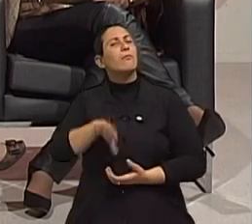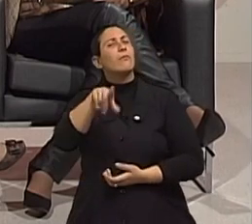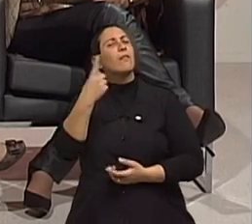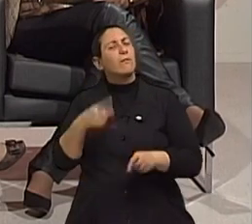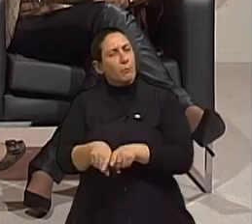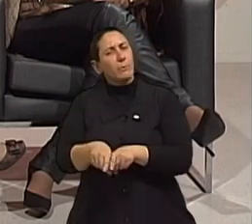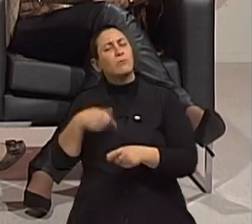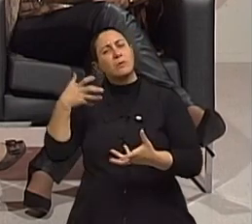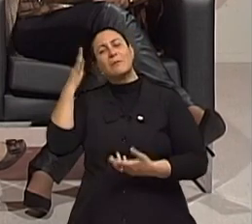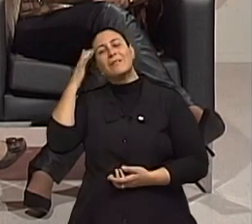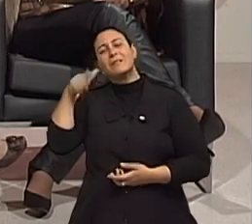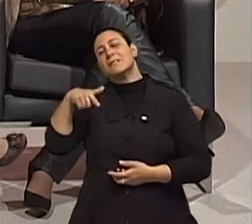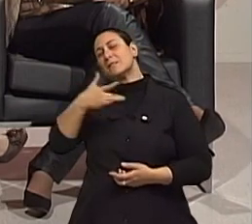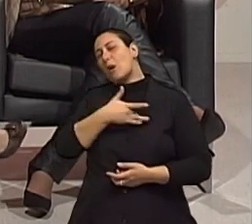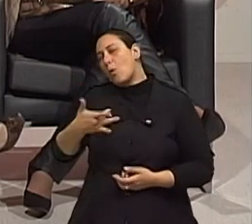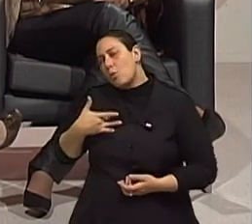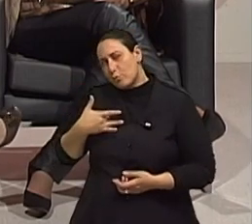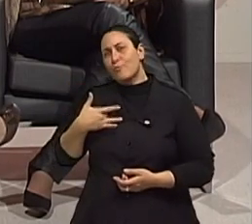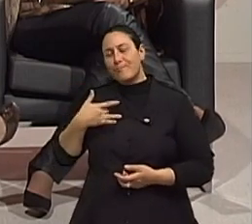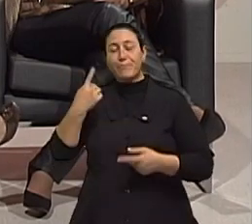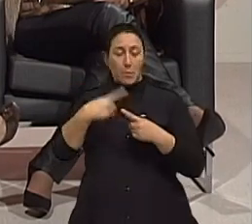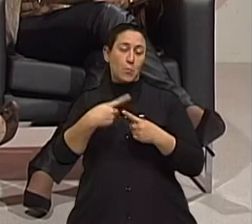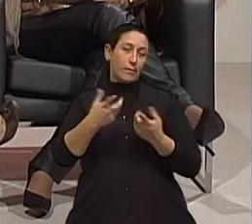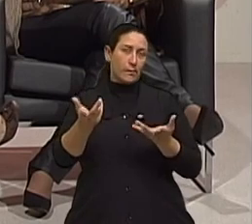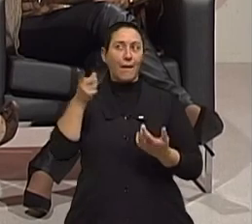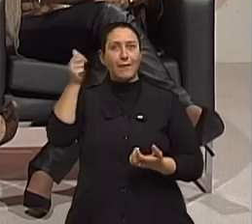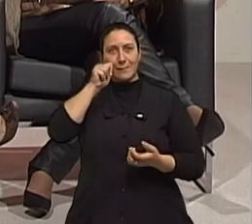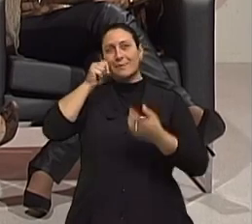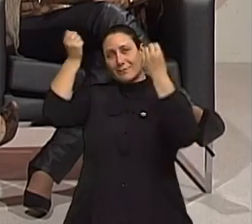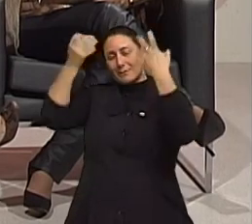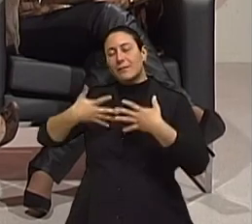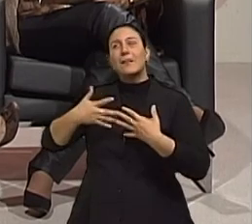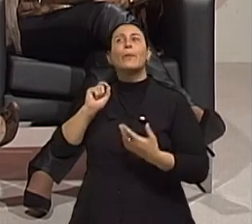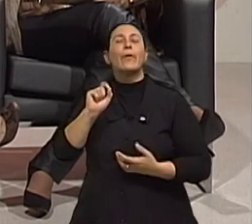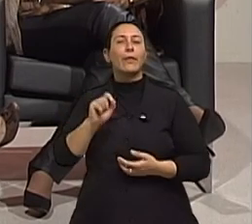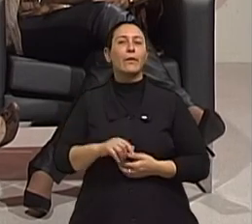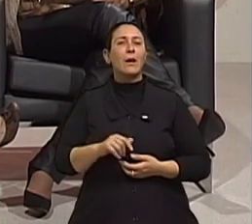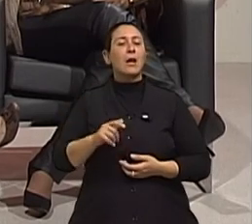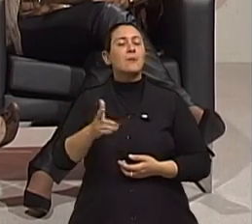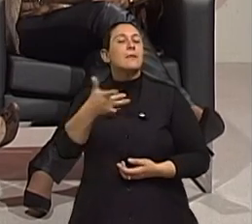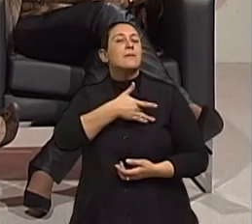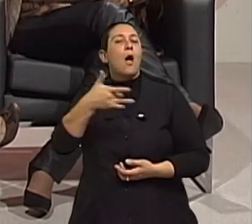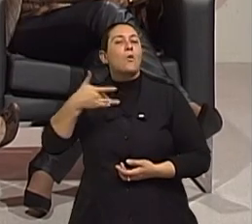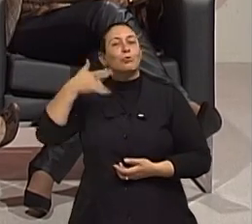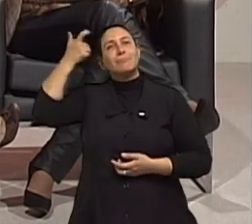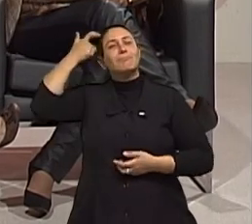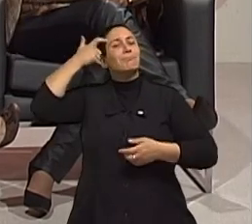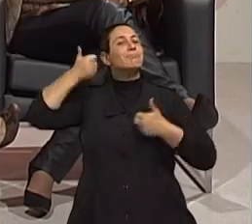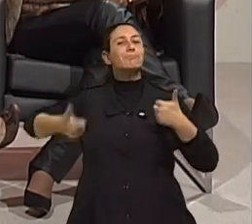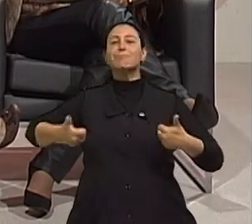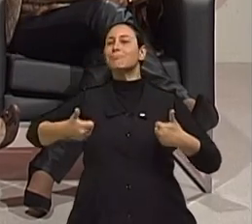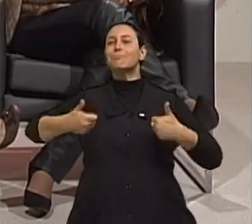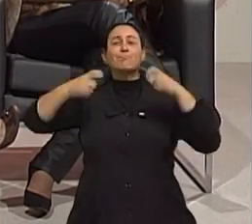questão da saúde, Daquele tripé da saúde, que ela explicita ali a saúde mental dela